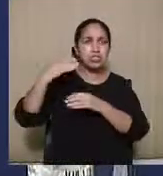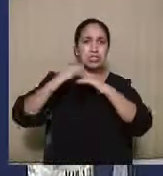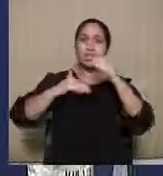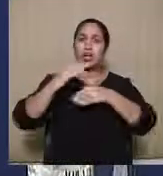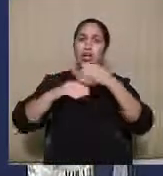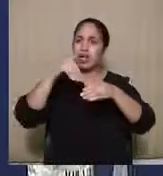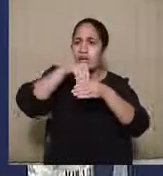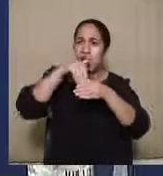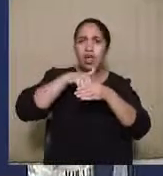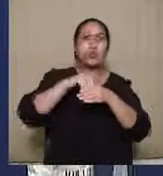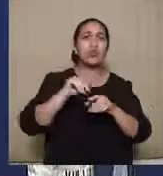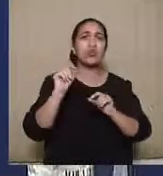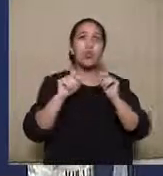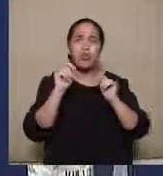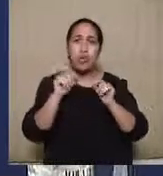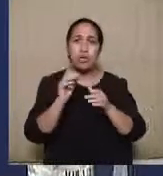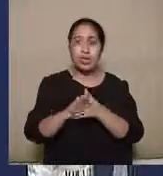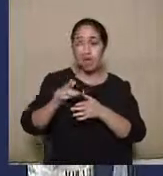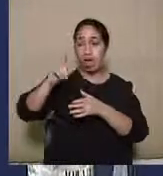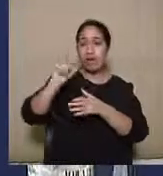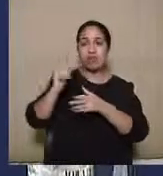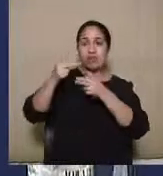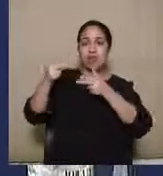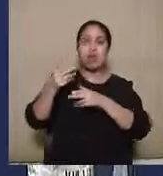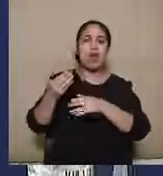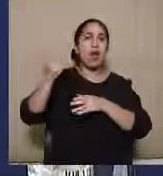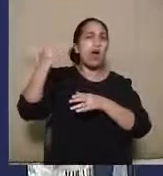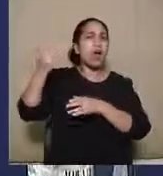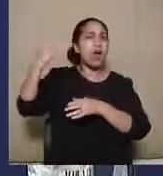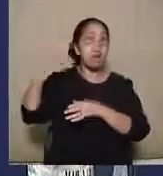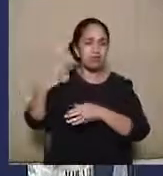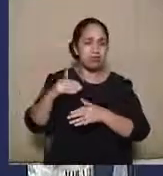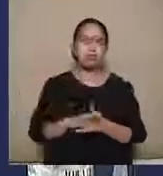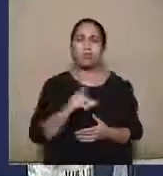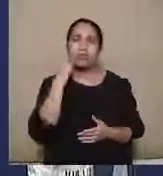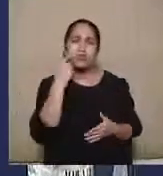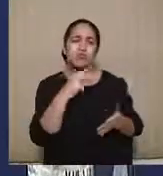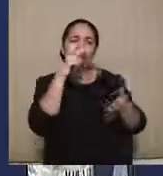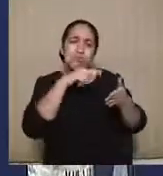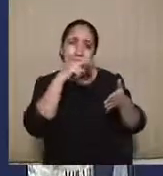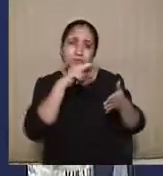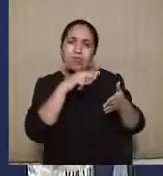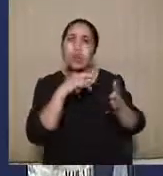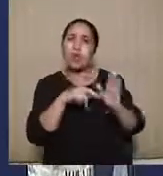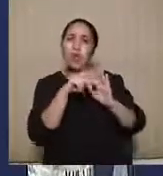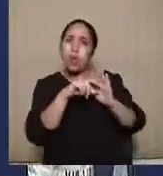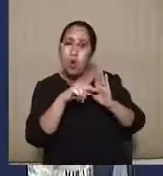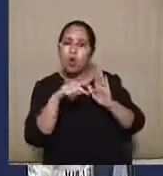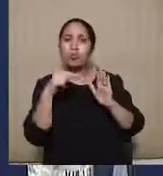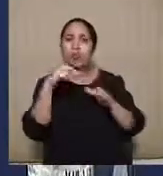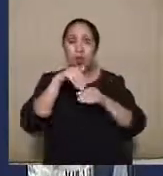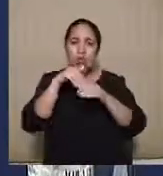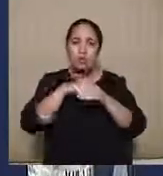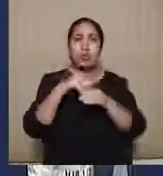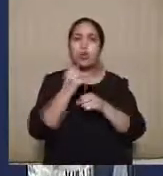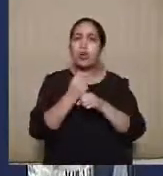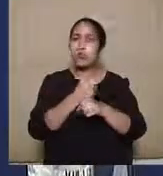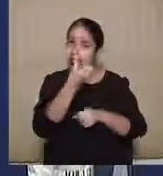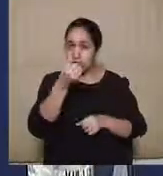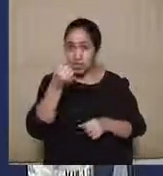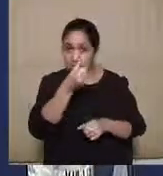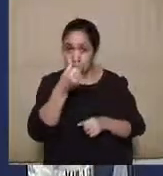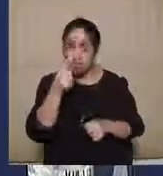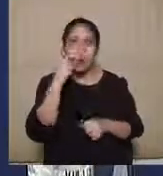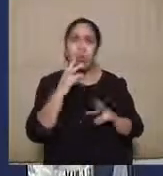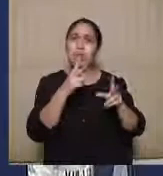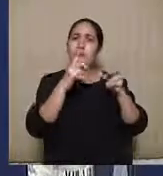vai dizer com relação ao princípio da anterioridade. Quando nós verificamos o Código Eleitoral de 1965, nós percebemos que havia